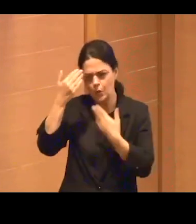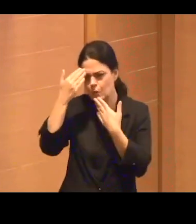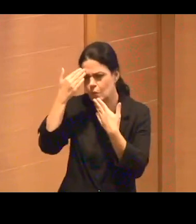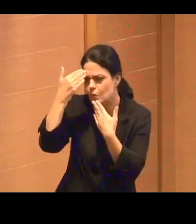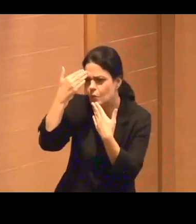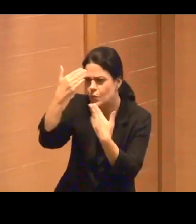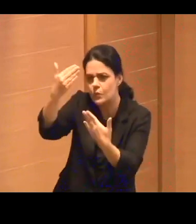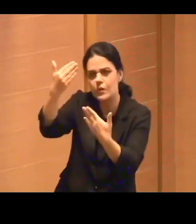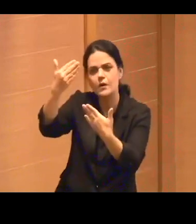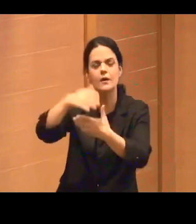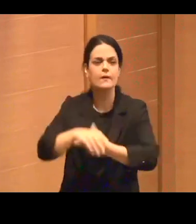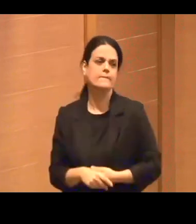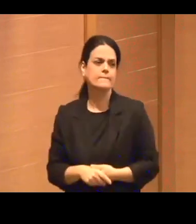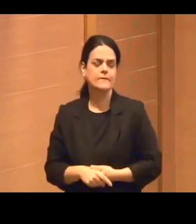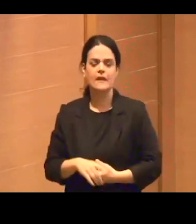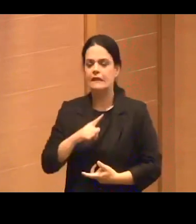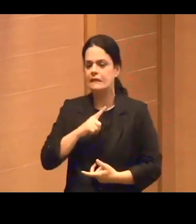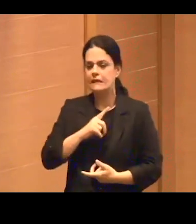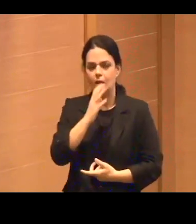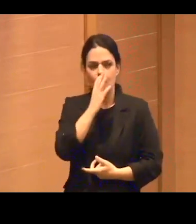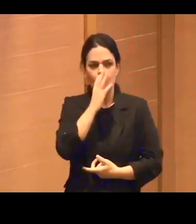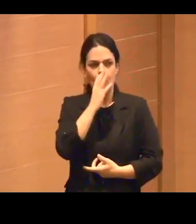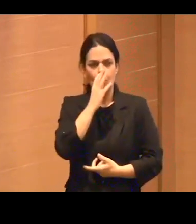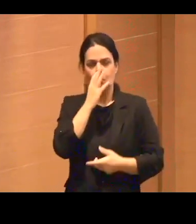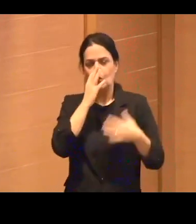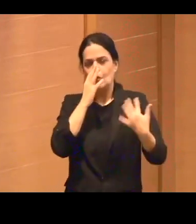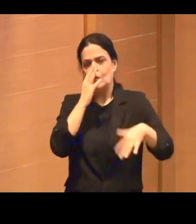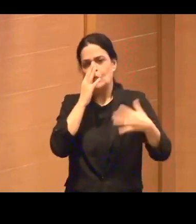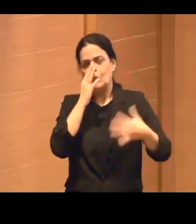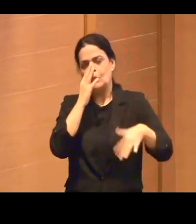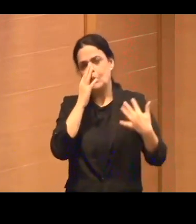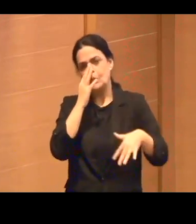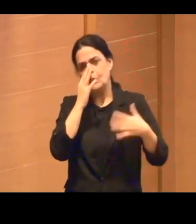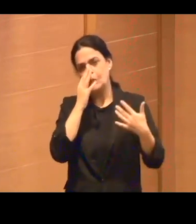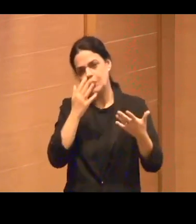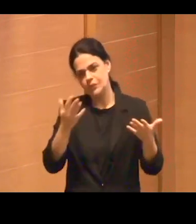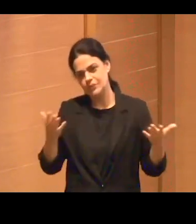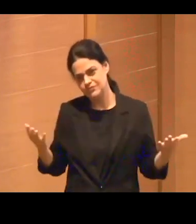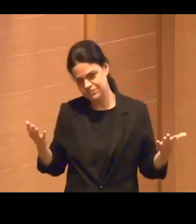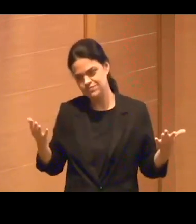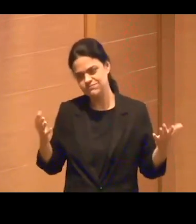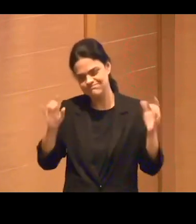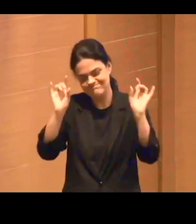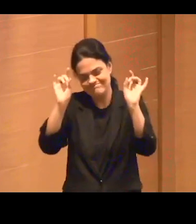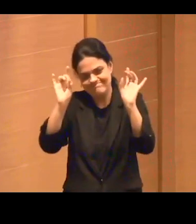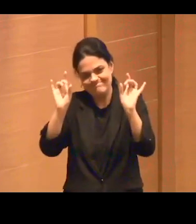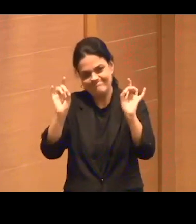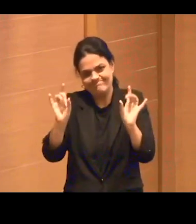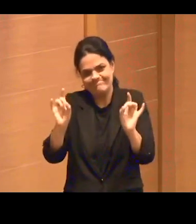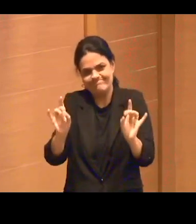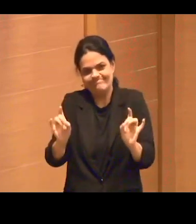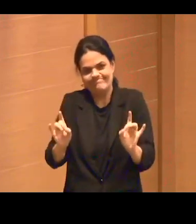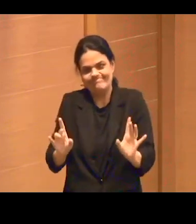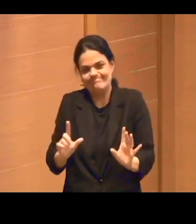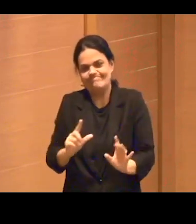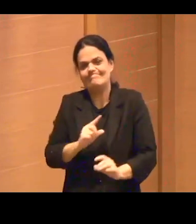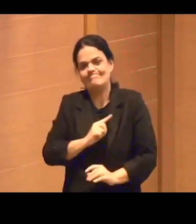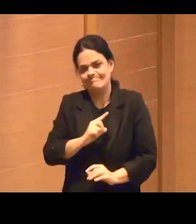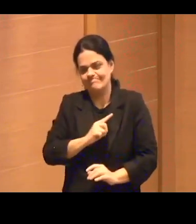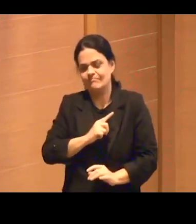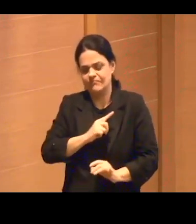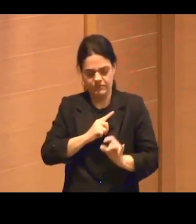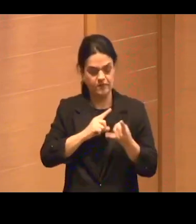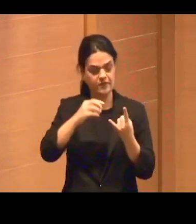tenho uma admiração muito grande pela